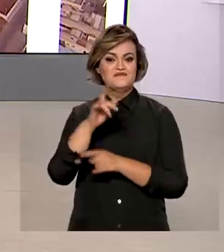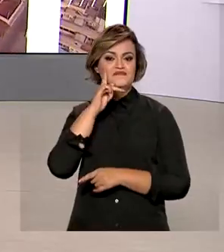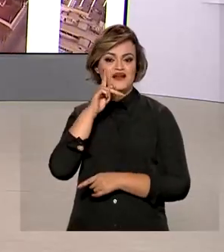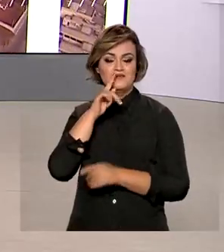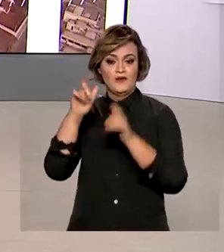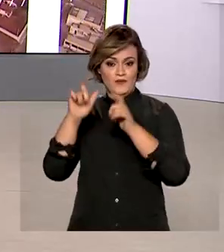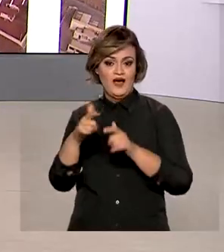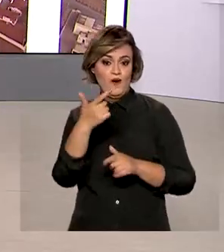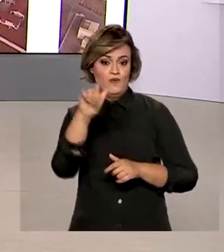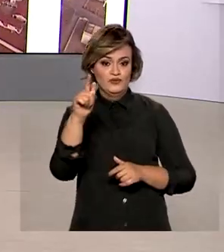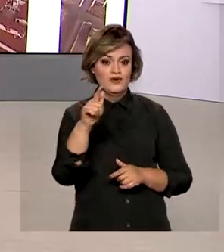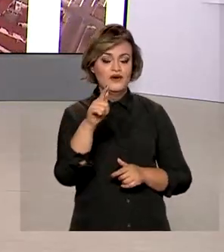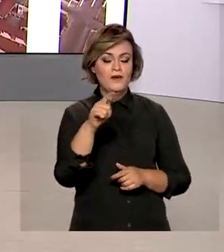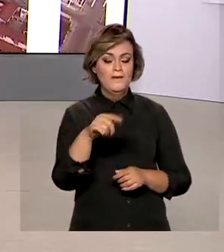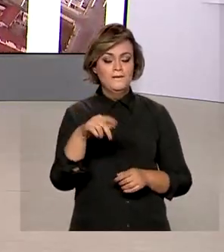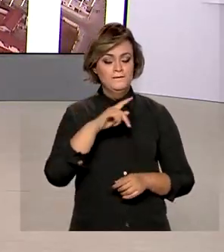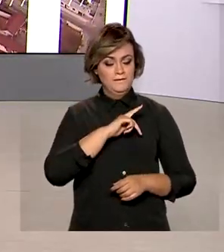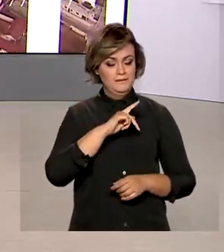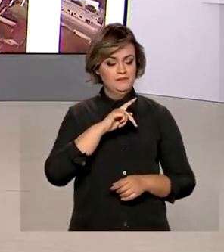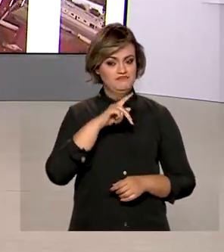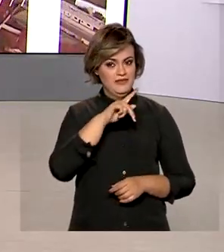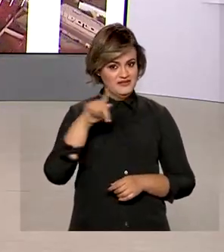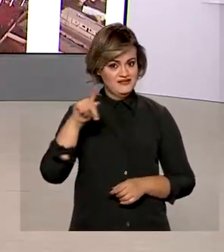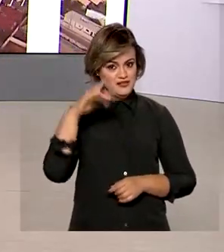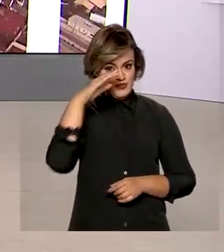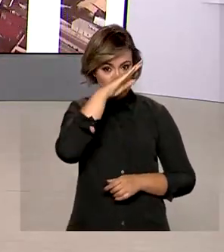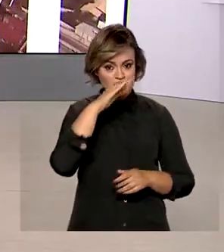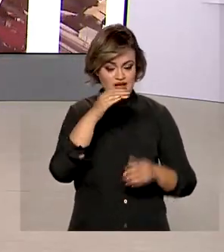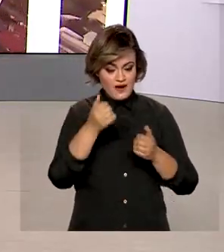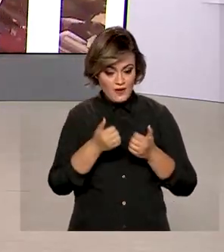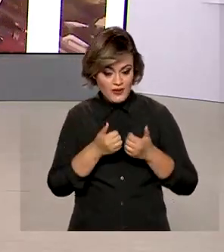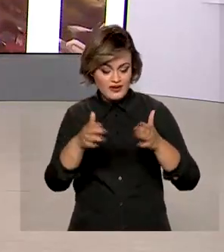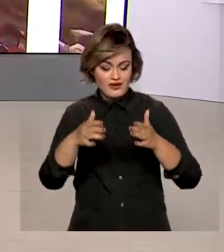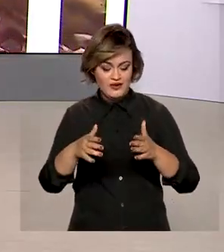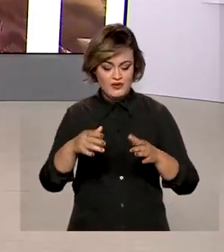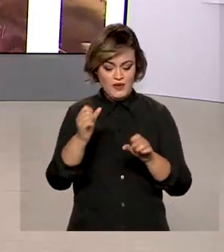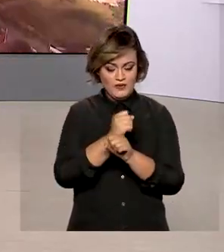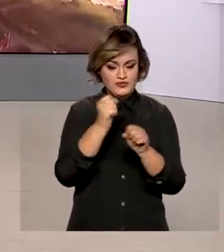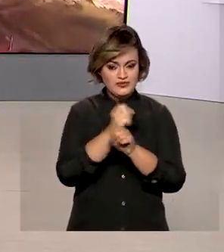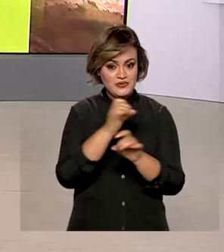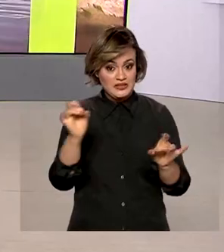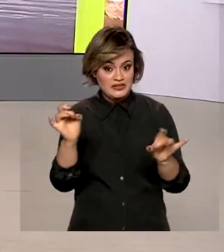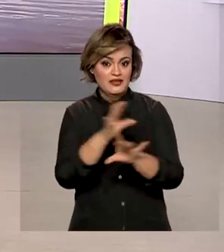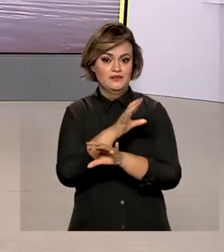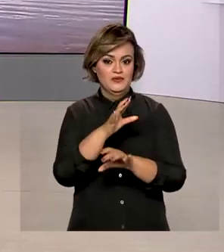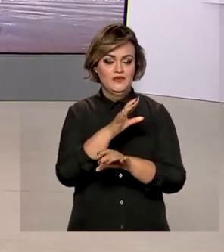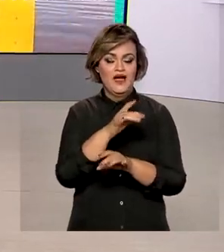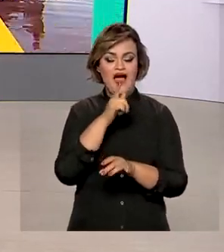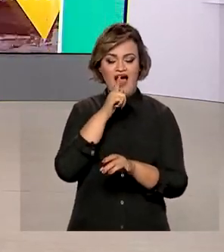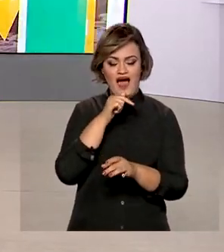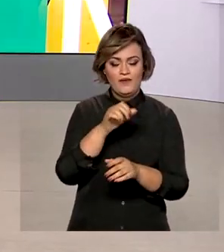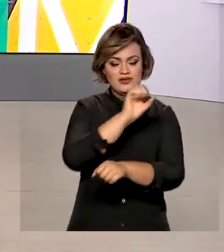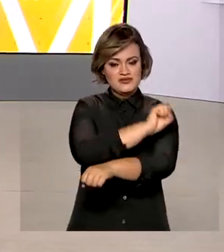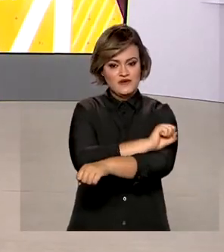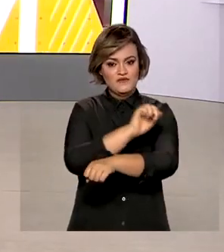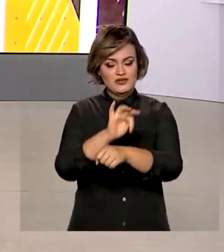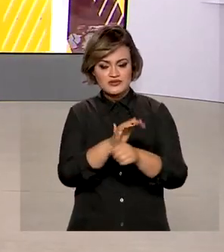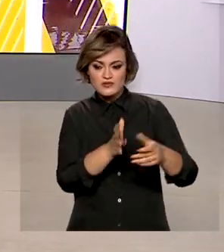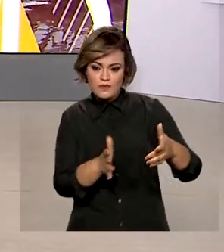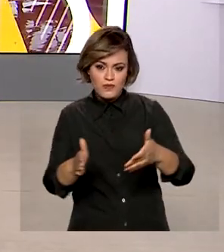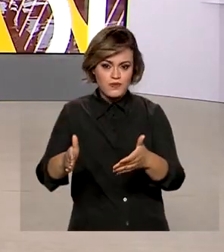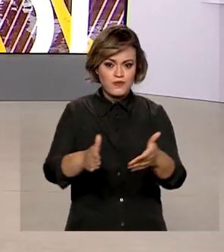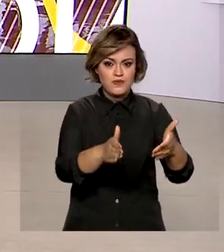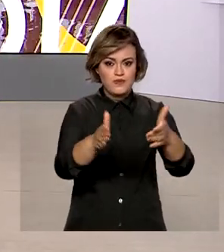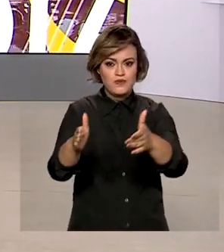o presidente Jair Bolsonaro entregou a primeira etapa da vertente litorânea. A obra vai receber as águas do Rio São Francisco e levar